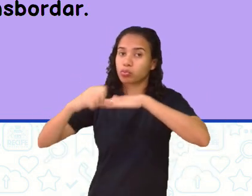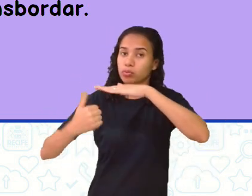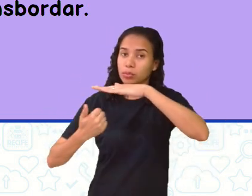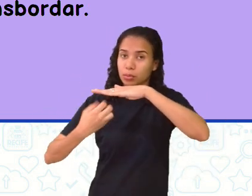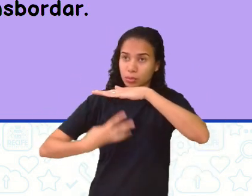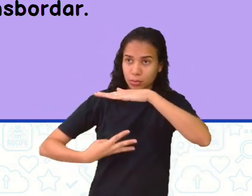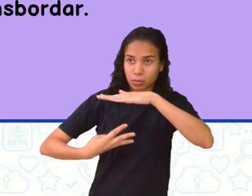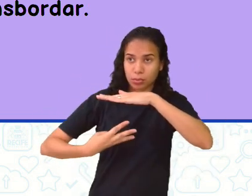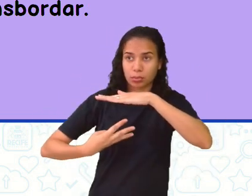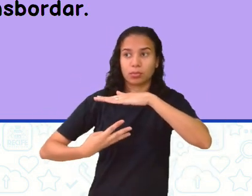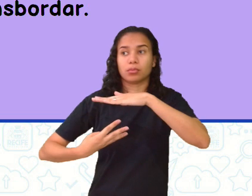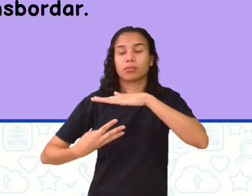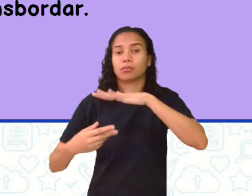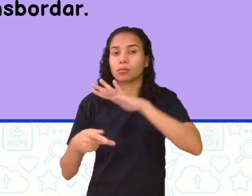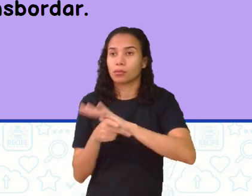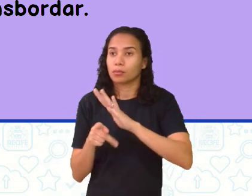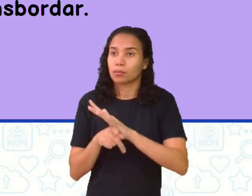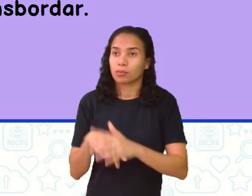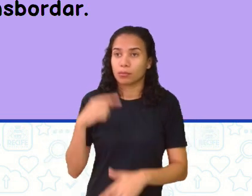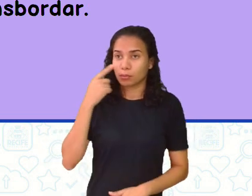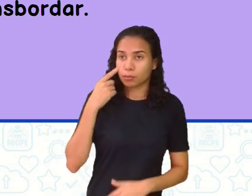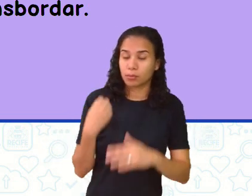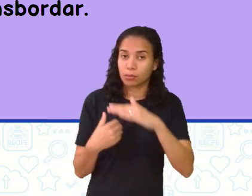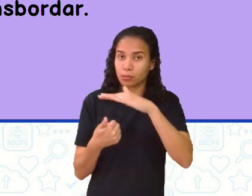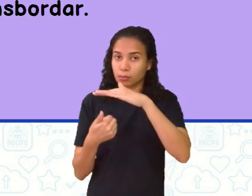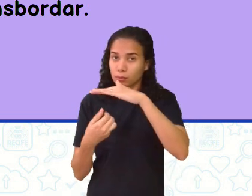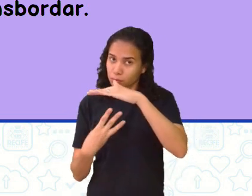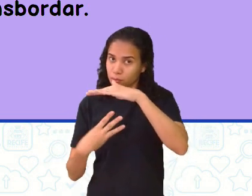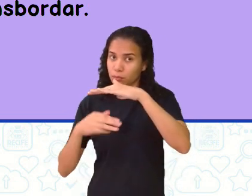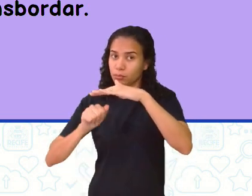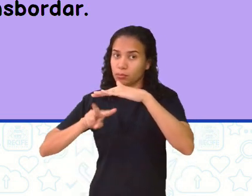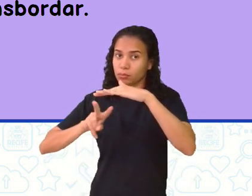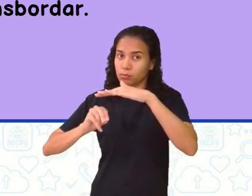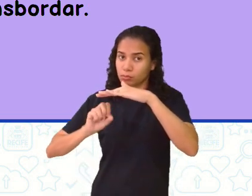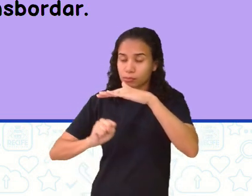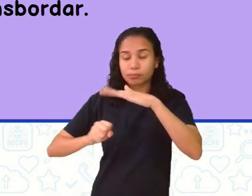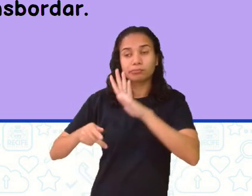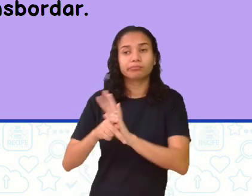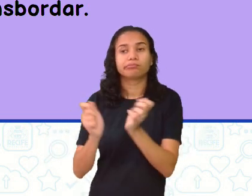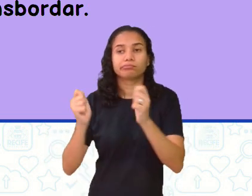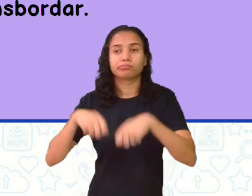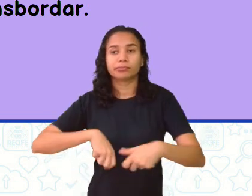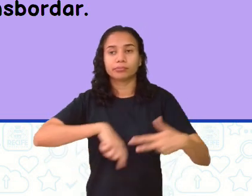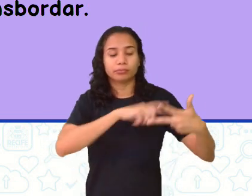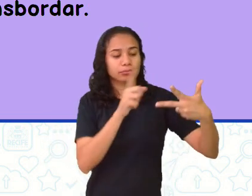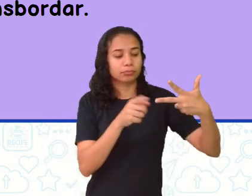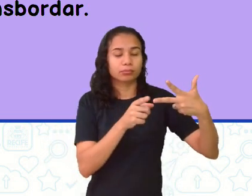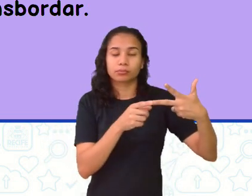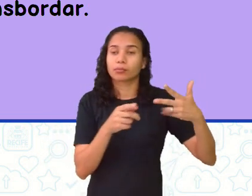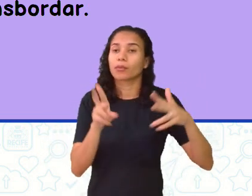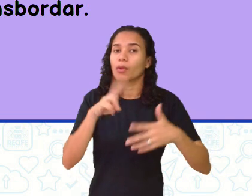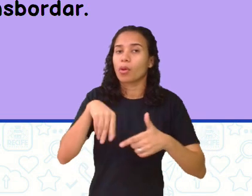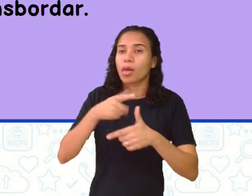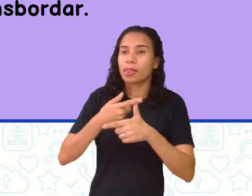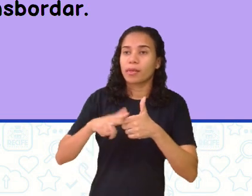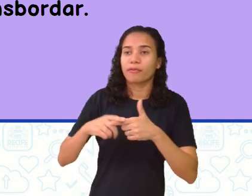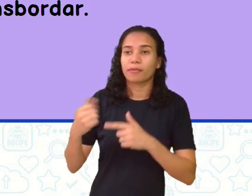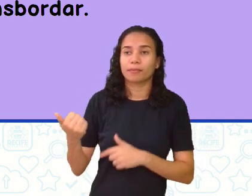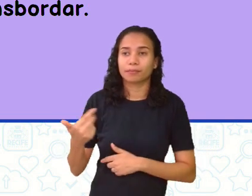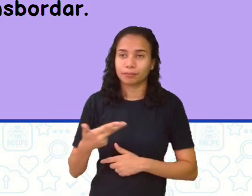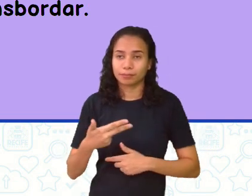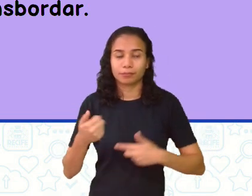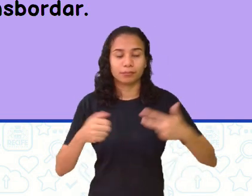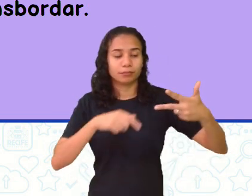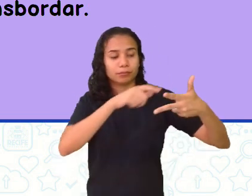em oito trezeavos. Olha a nomenclatura de sua capacidade, ou seja, a divisão por treze.